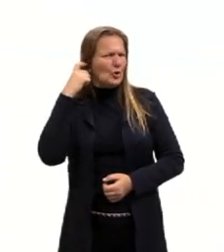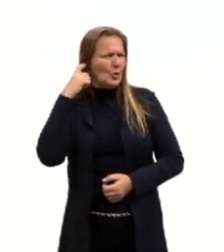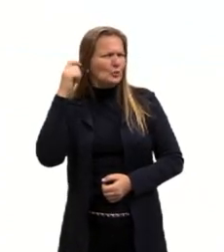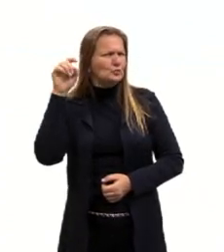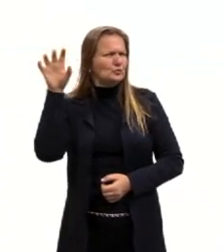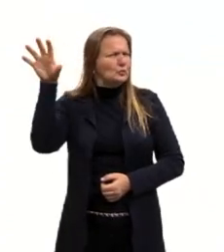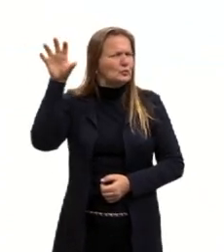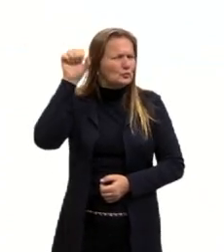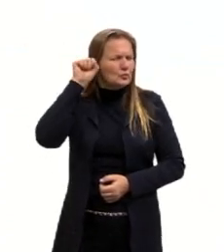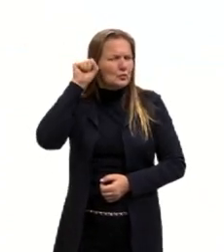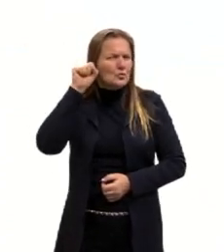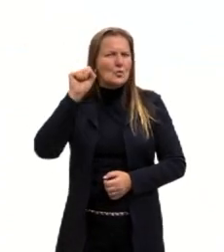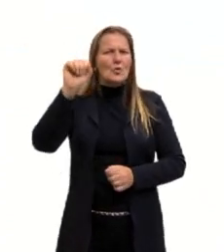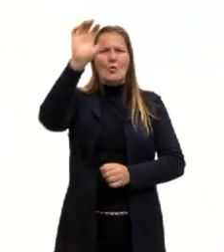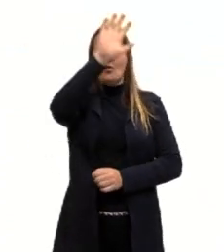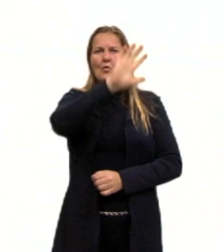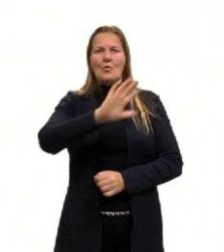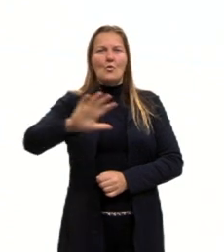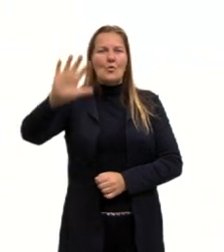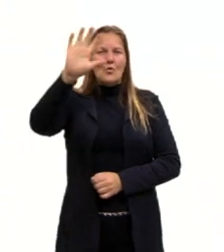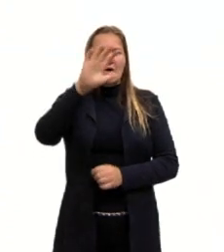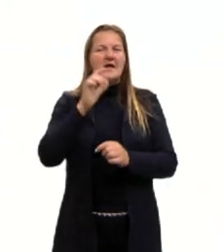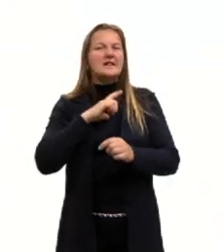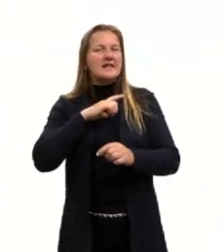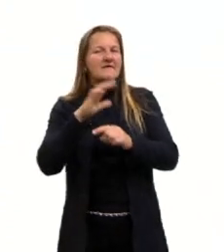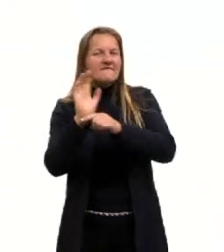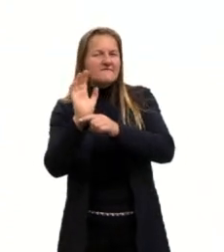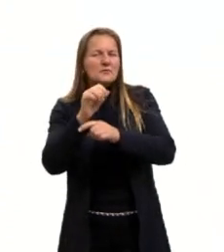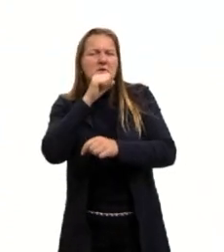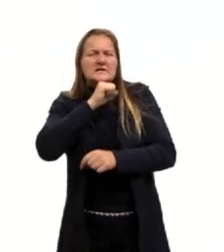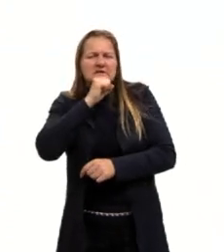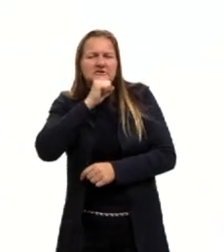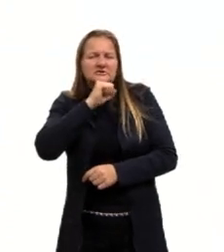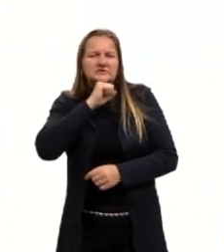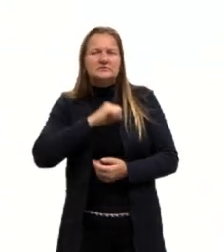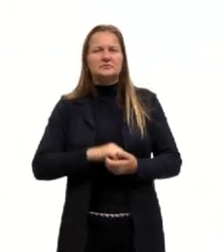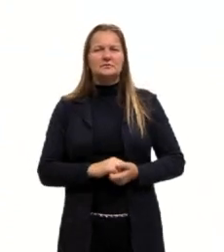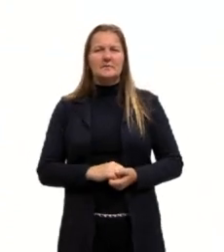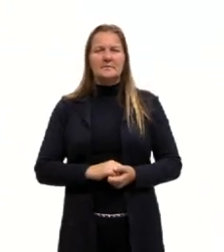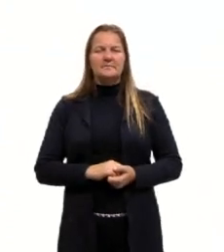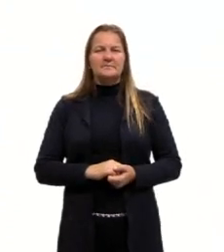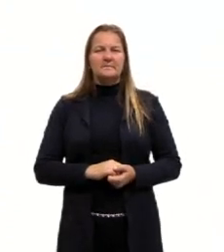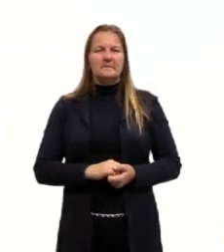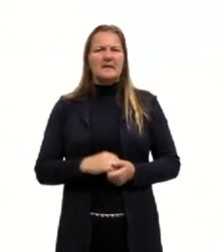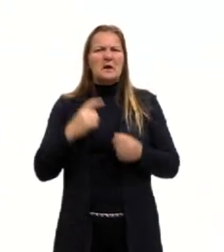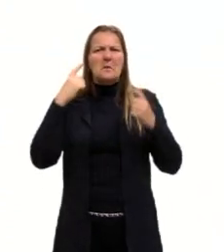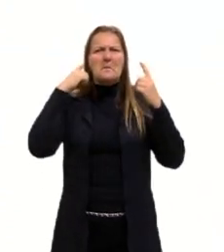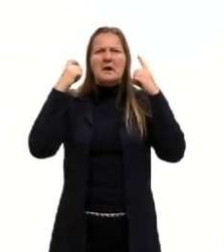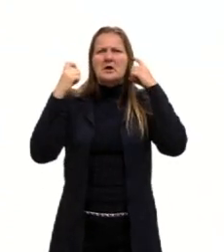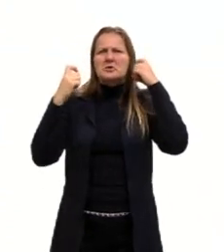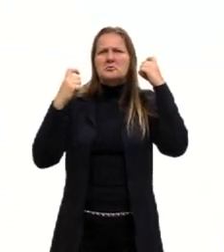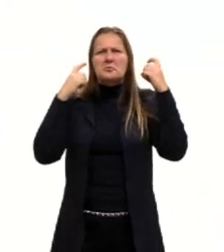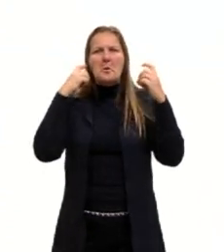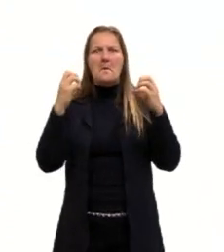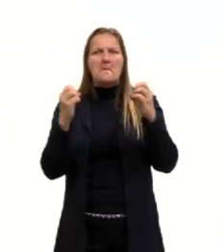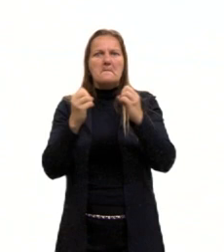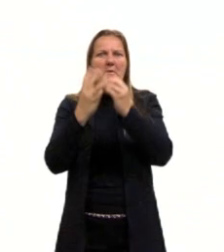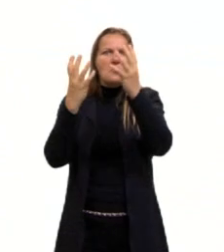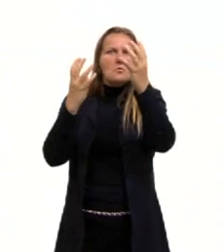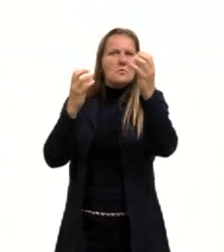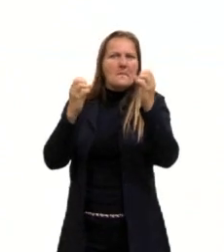acaba vendo muito em filmes, principalmente os antigos, aqueles barulhos de explosões, enfim,